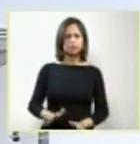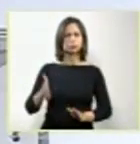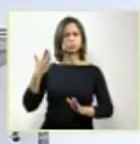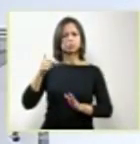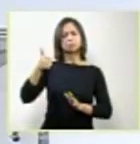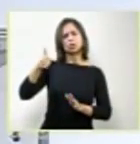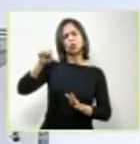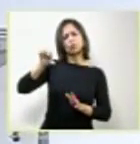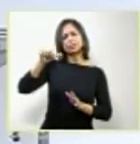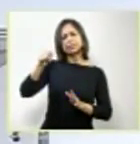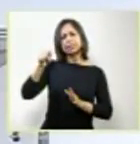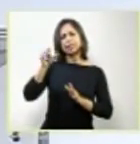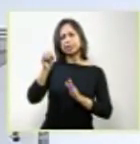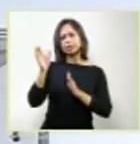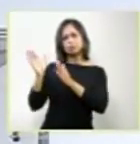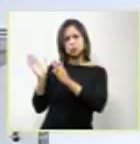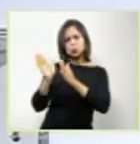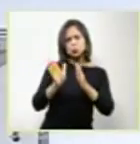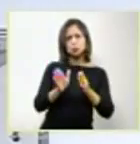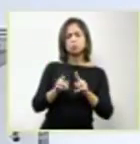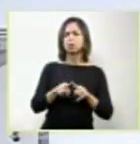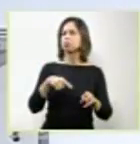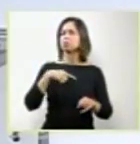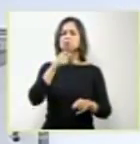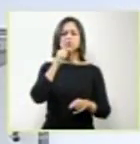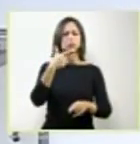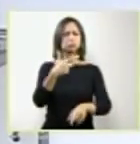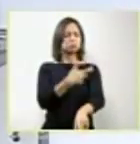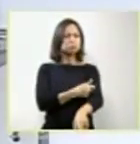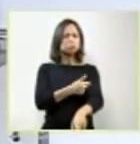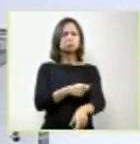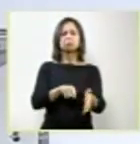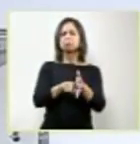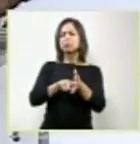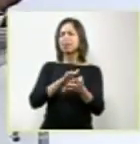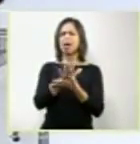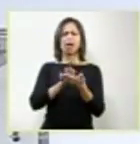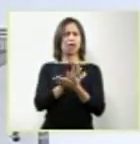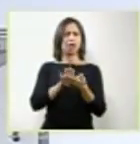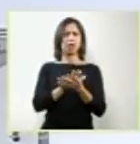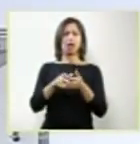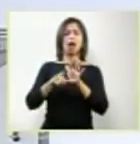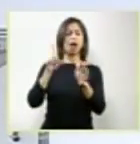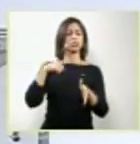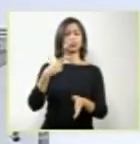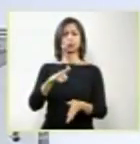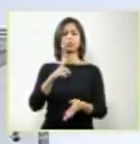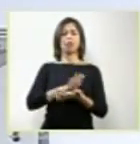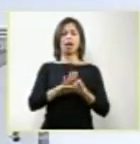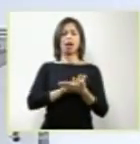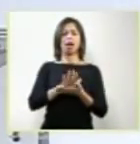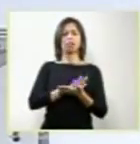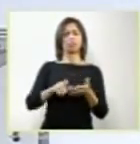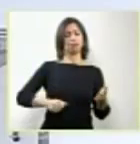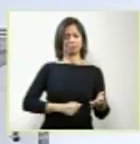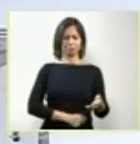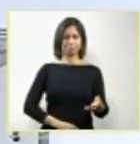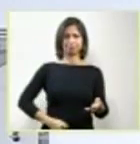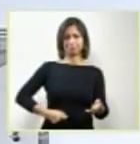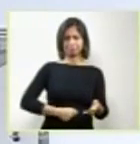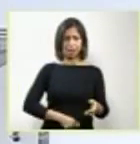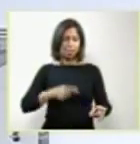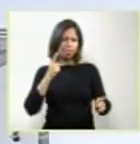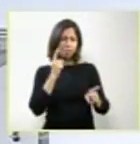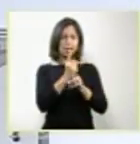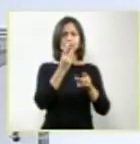não fizemos nenhum exame complementar, não sequer existia a ultrassonografia naquela época. E